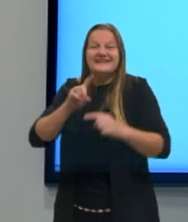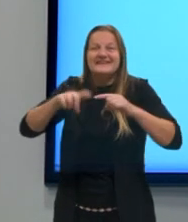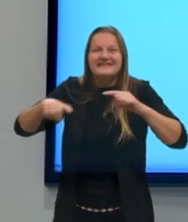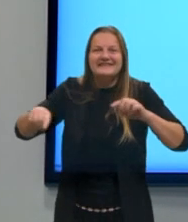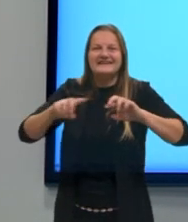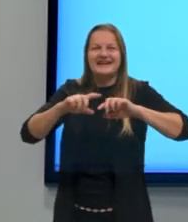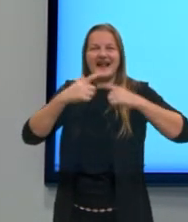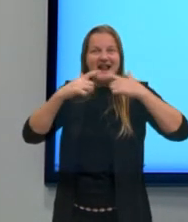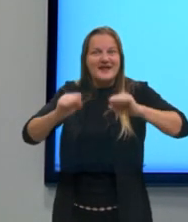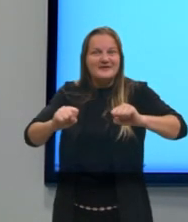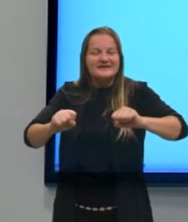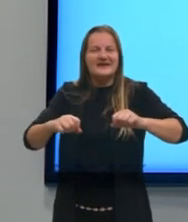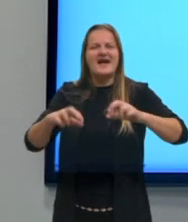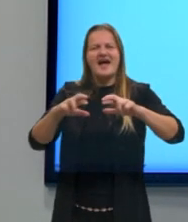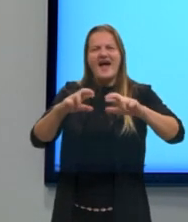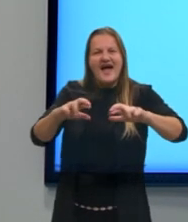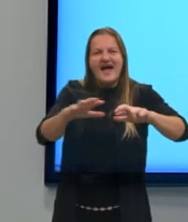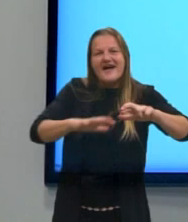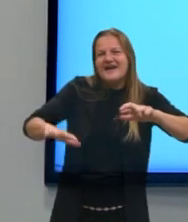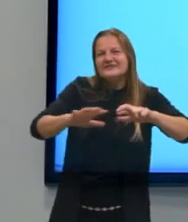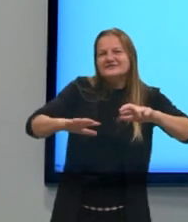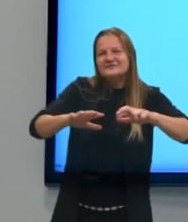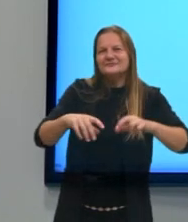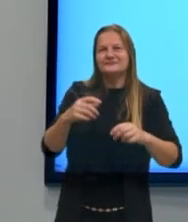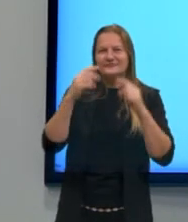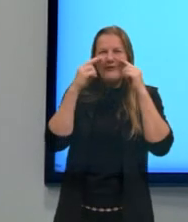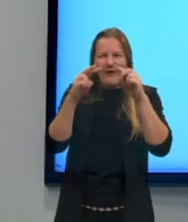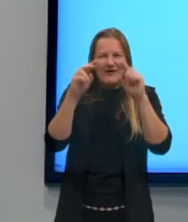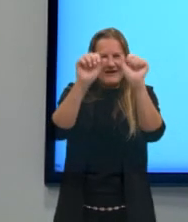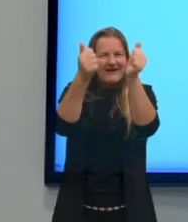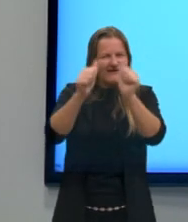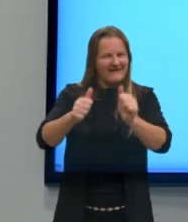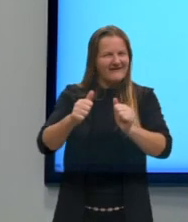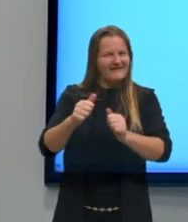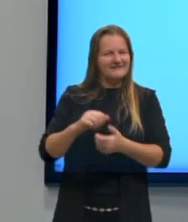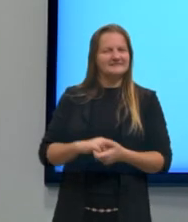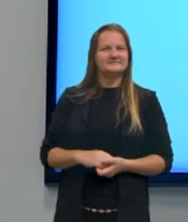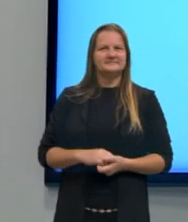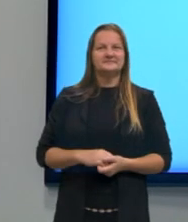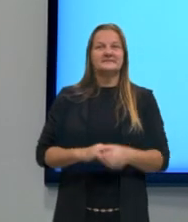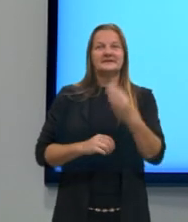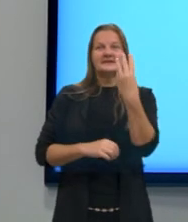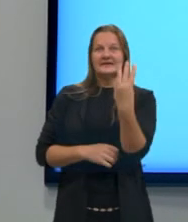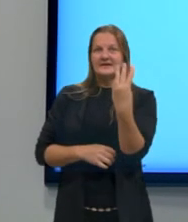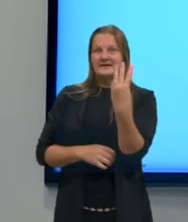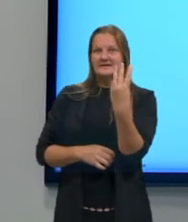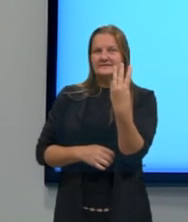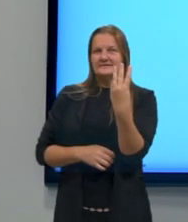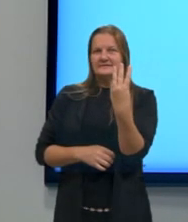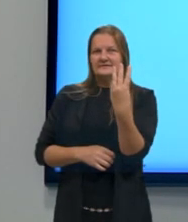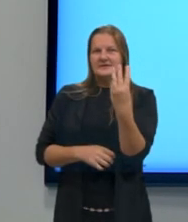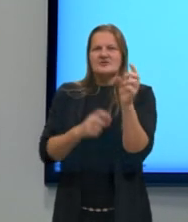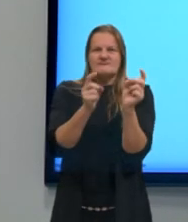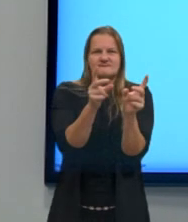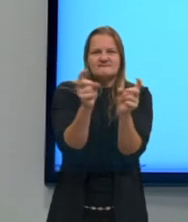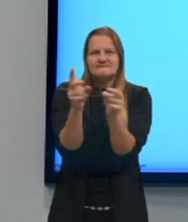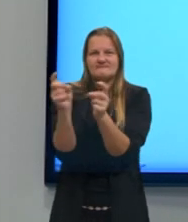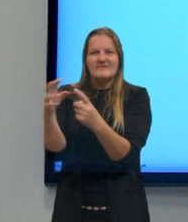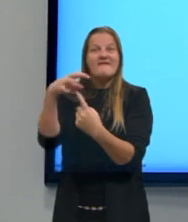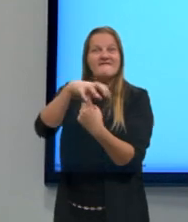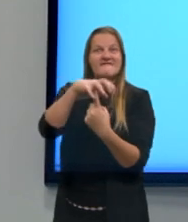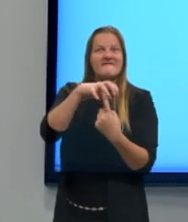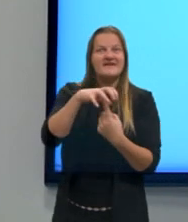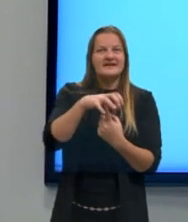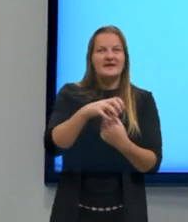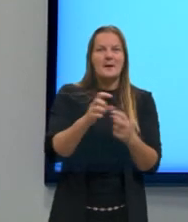linguística e regionalismo sem trazer essa imagem. A gente tem três vendedores ali de feira, os três